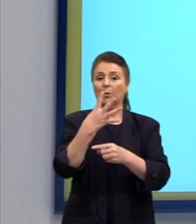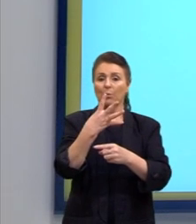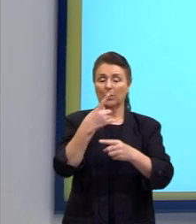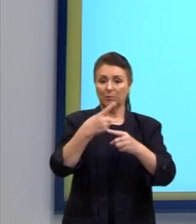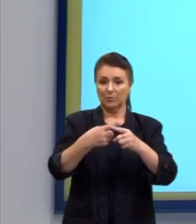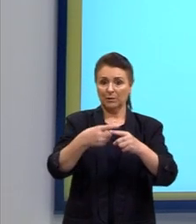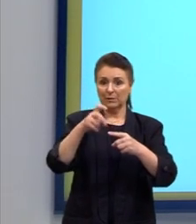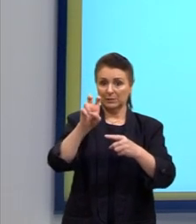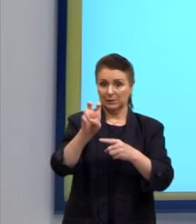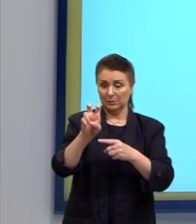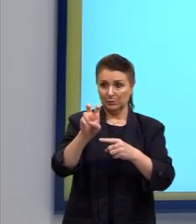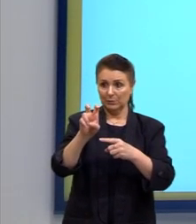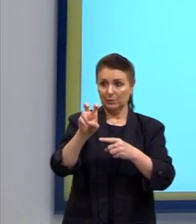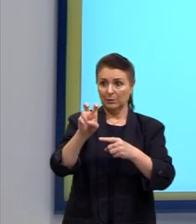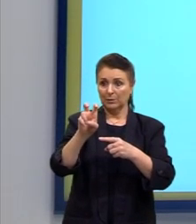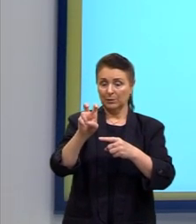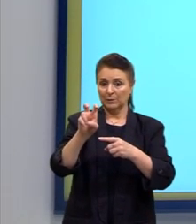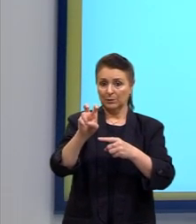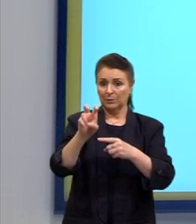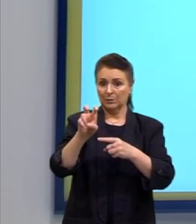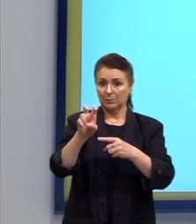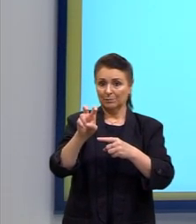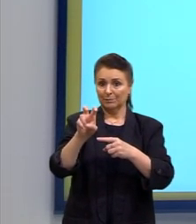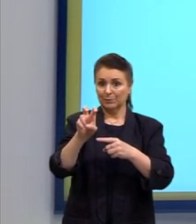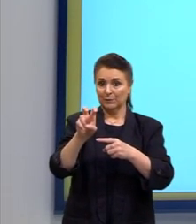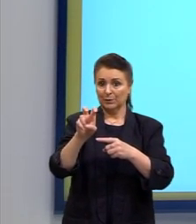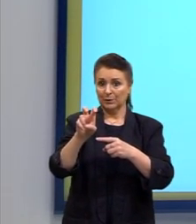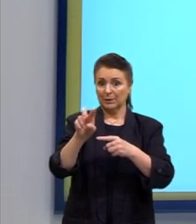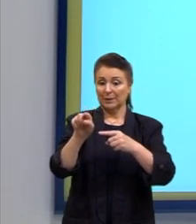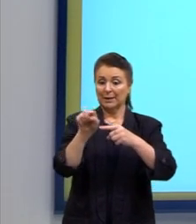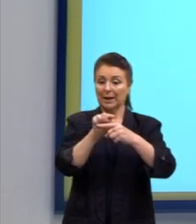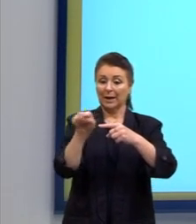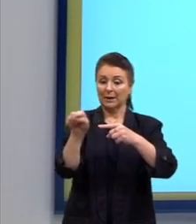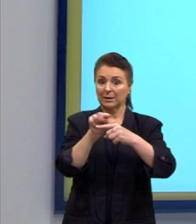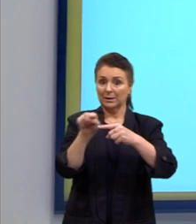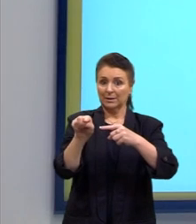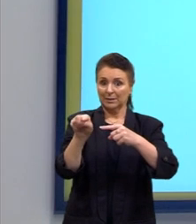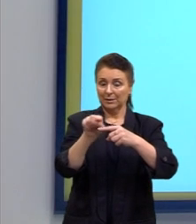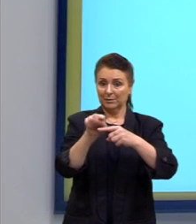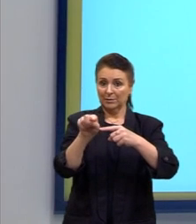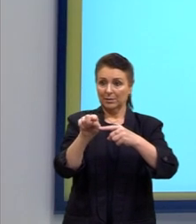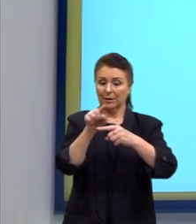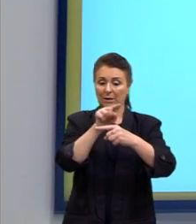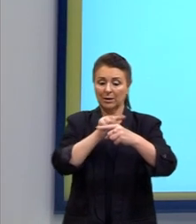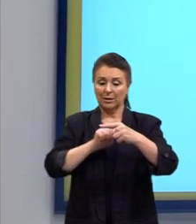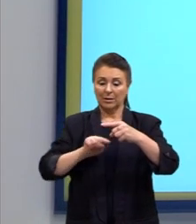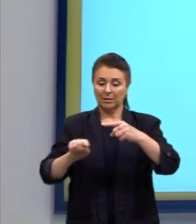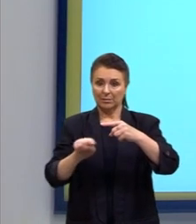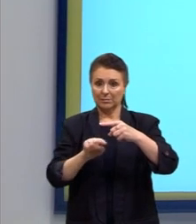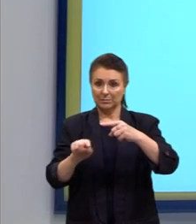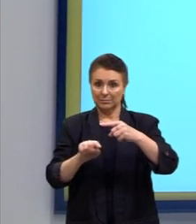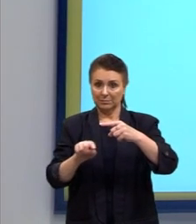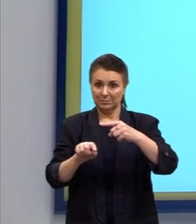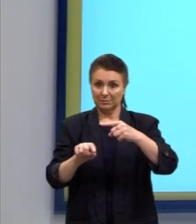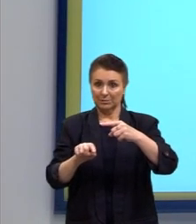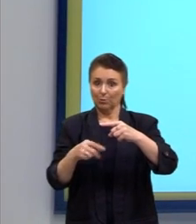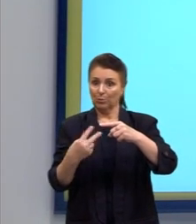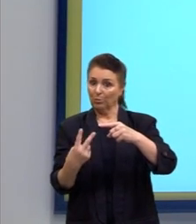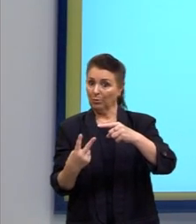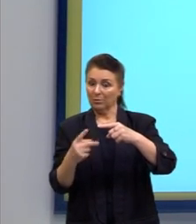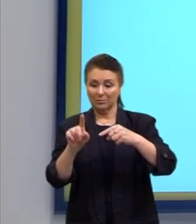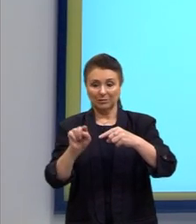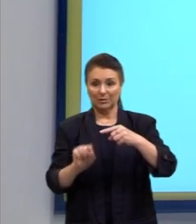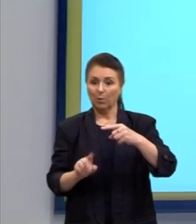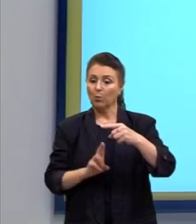5 fatorial, que fica no numerador. E no denominador fica somente o fatorial de 2. Por quê?